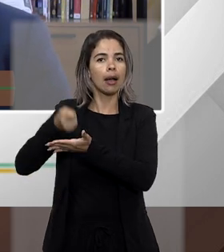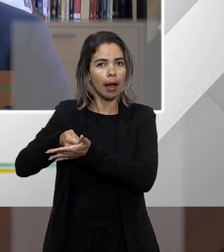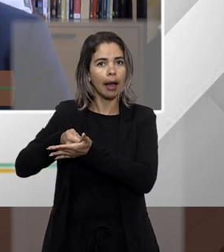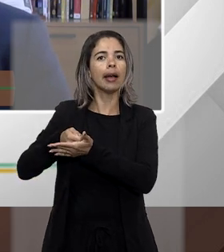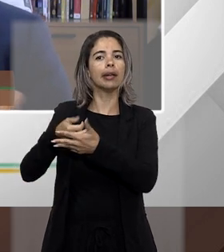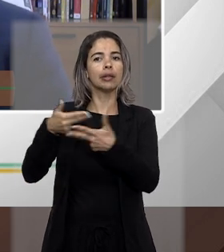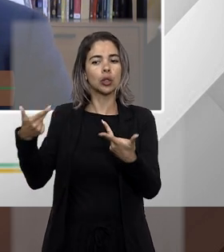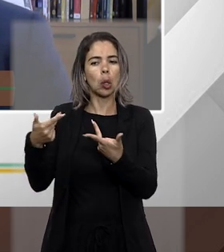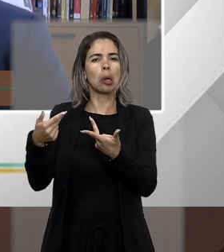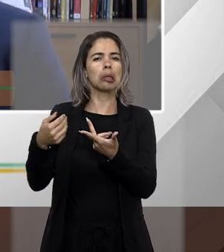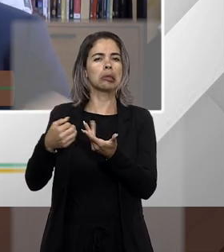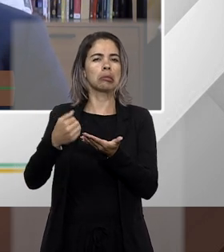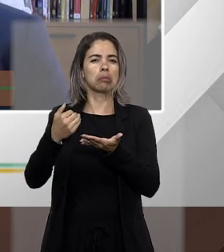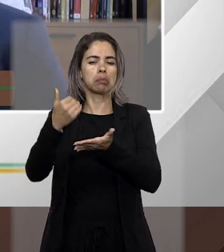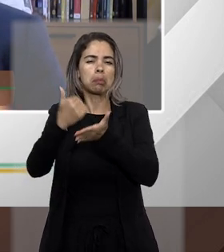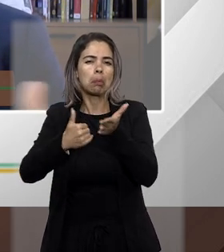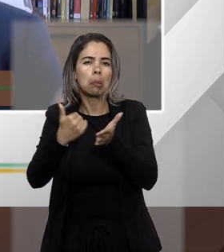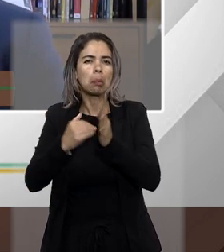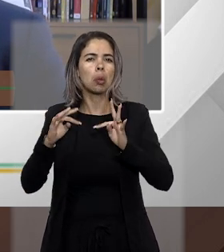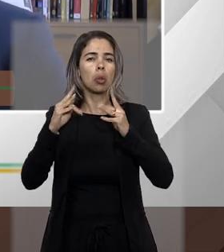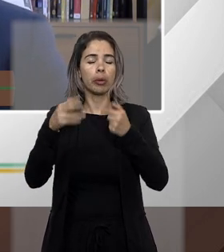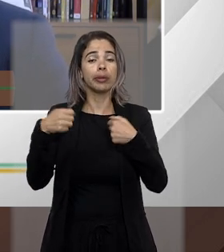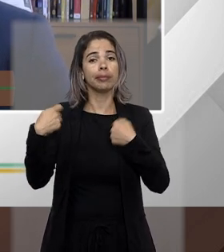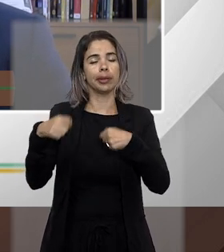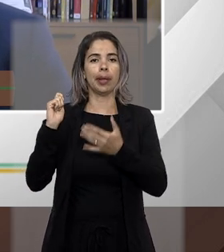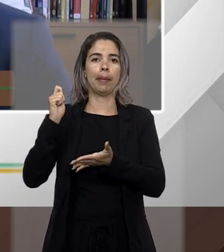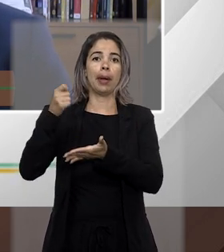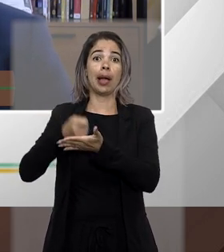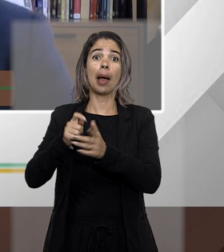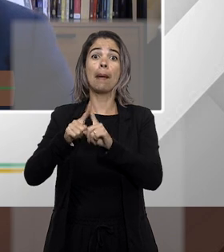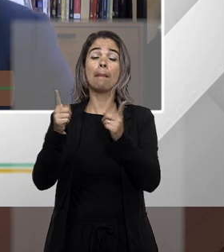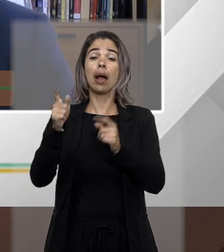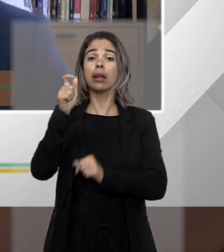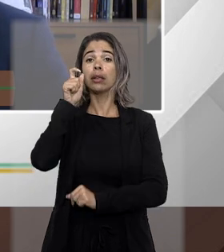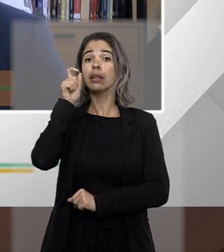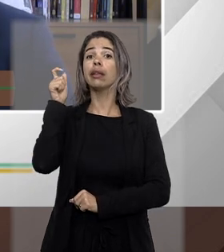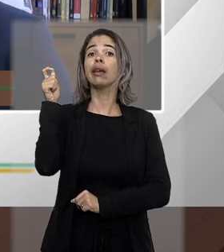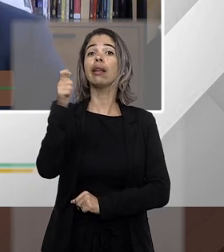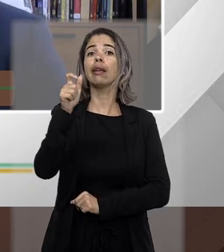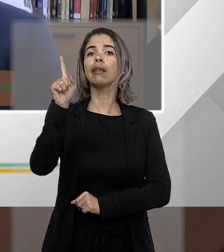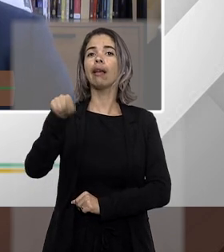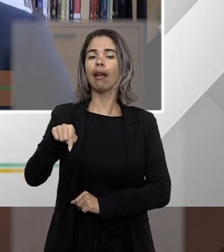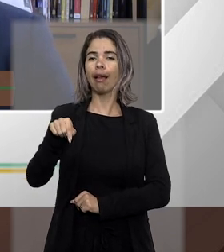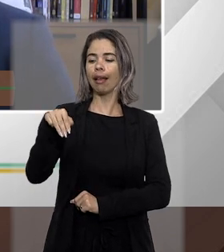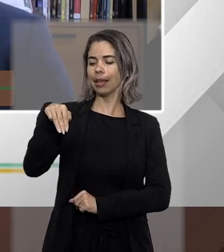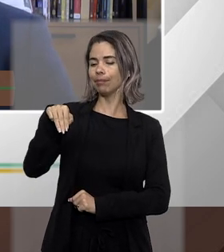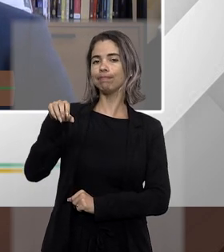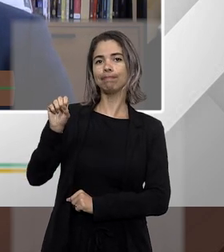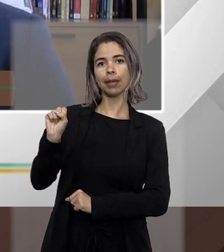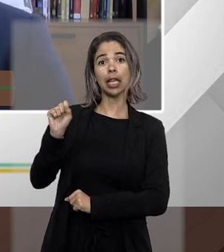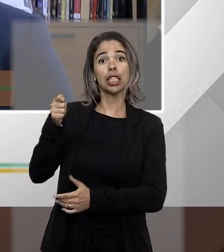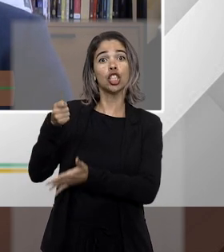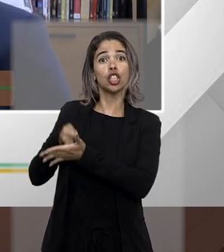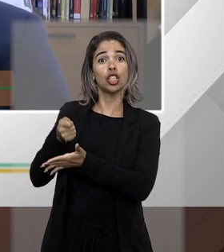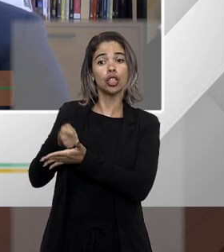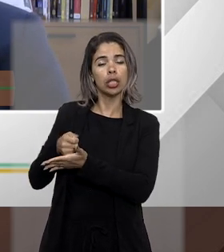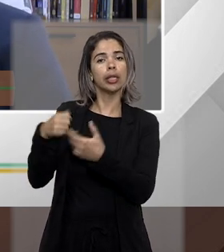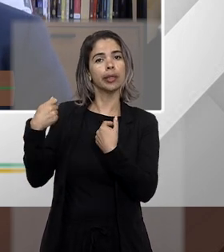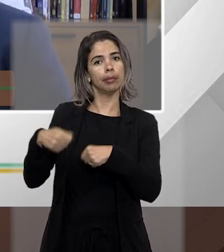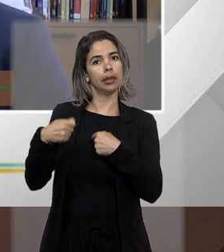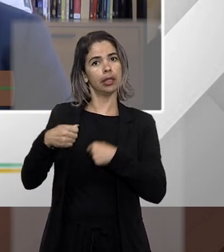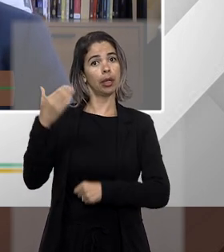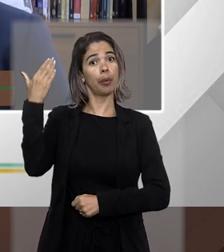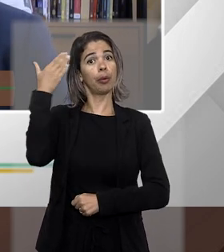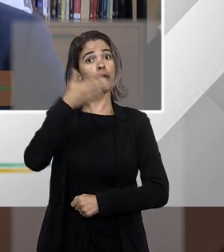só que nós temos um detalhe interessante que é o seguinte o mandato de segurança ele exige capacidade postulatória deve sim existir a figura de um